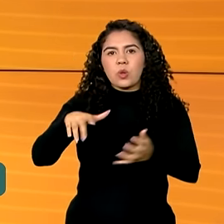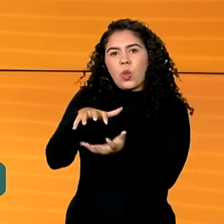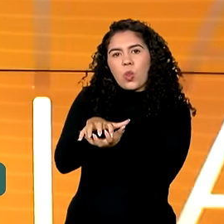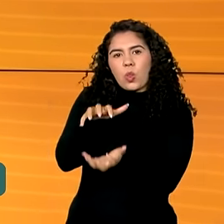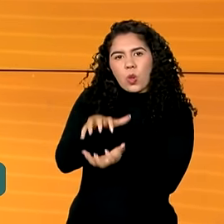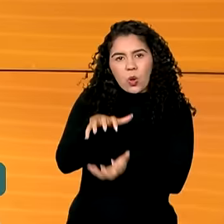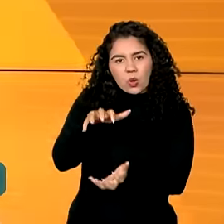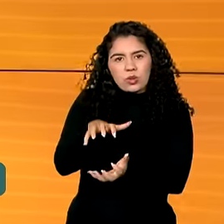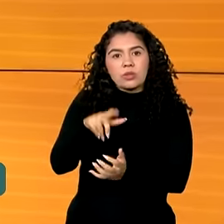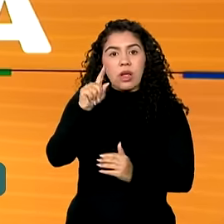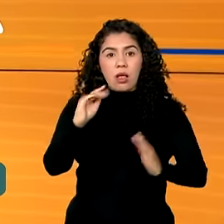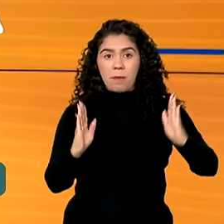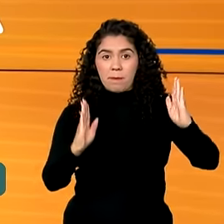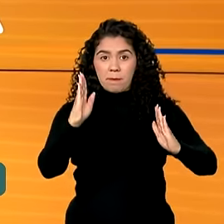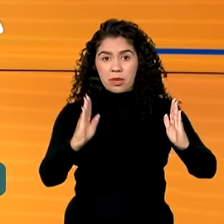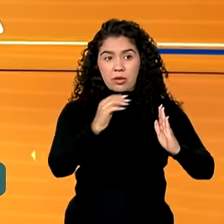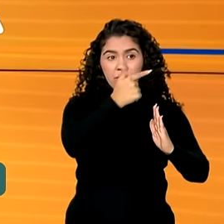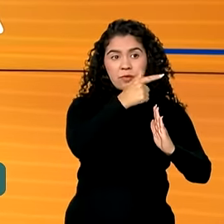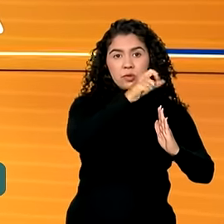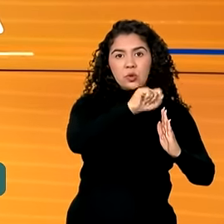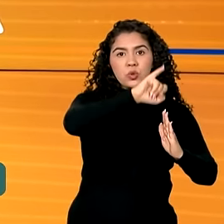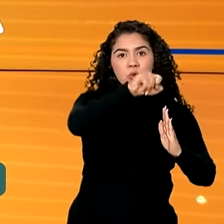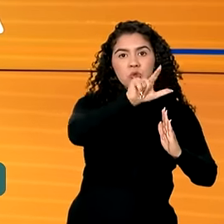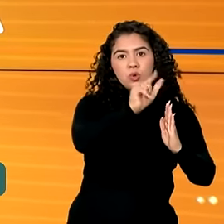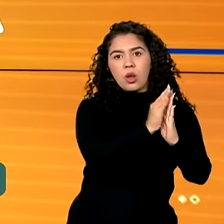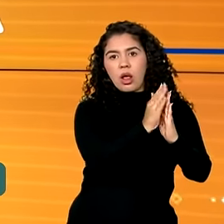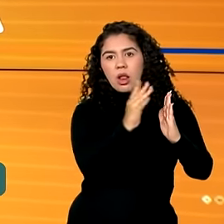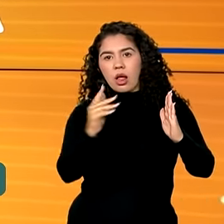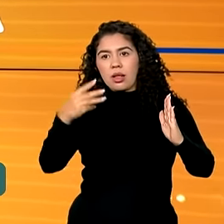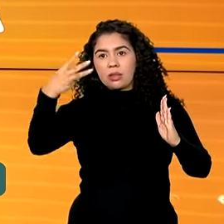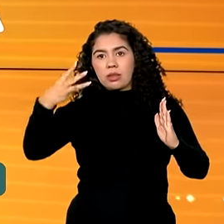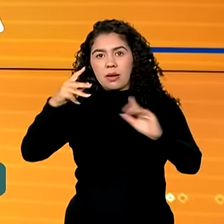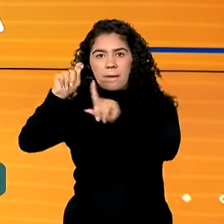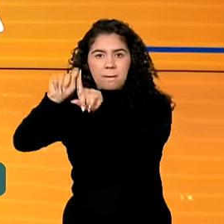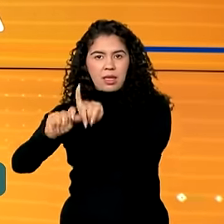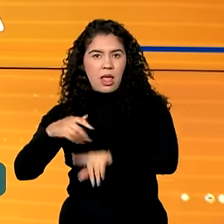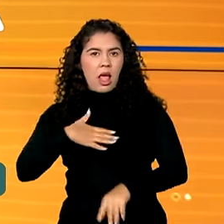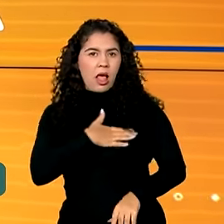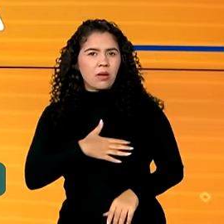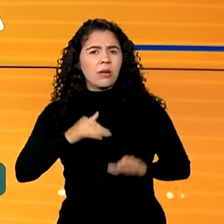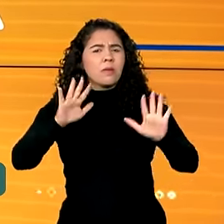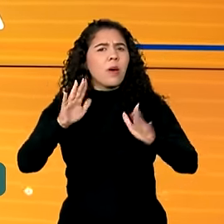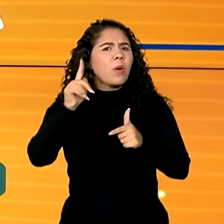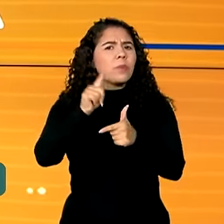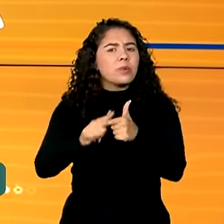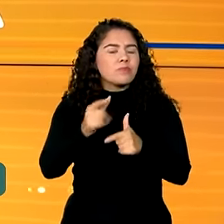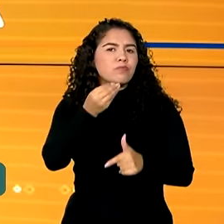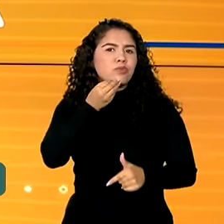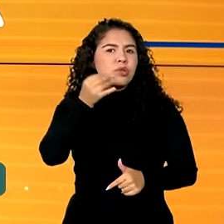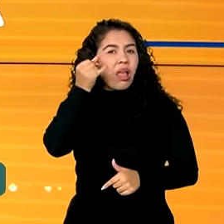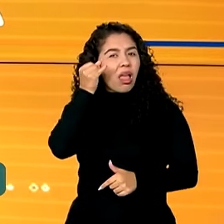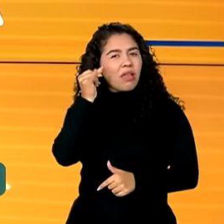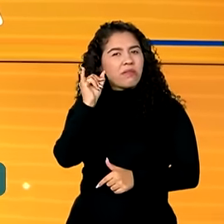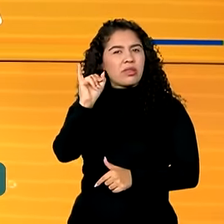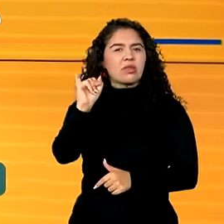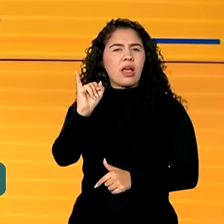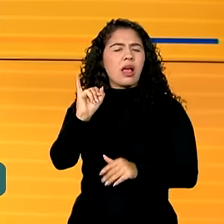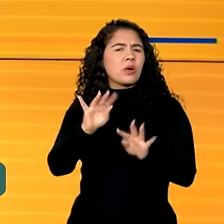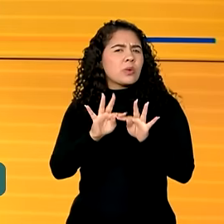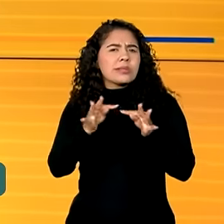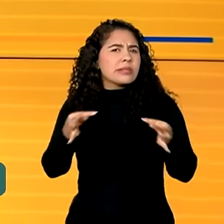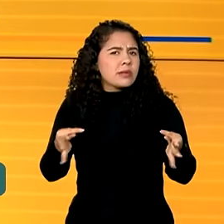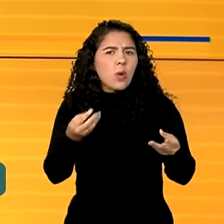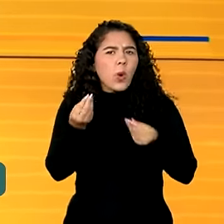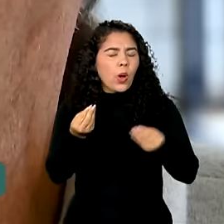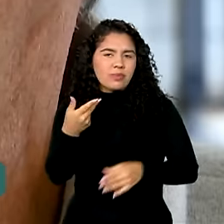referentes ao período que vai de 28 de julho a 13 de agosto. Problema que poderia ser evitado com um simples gesto, a